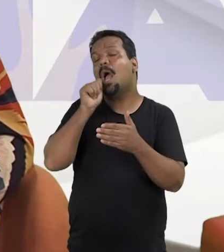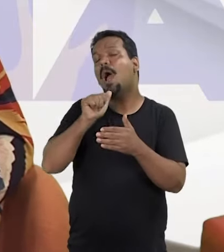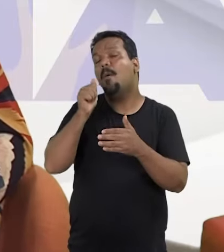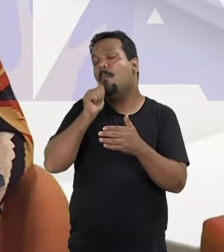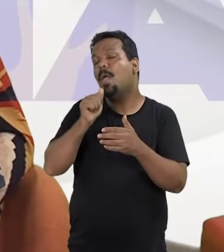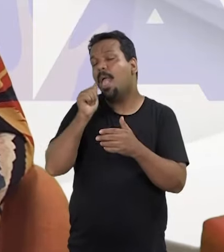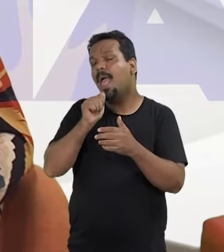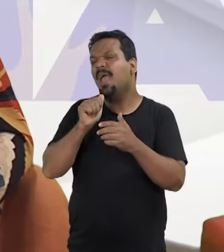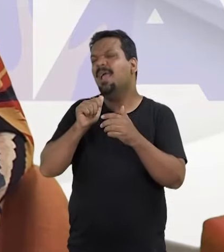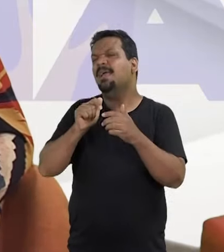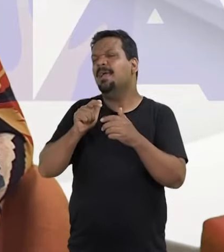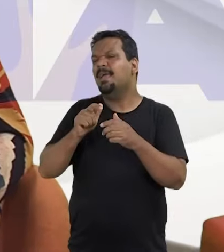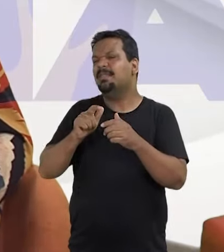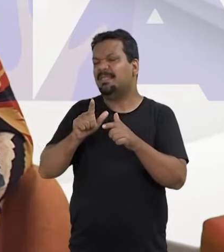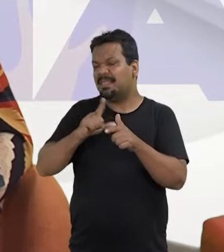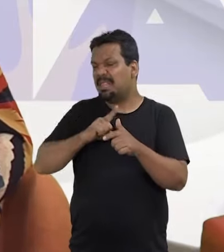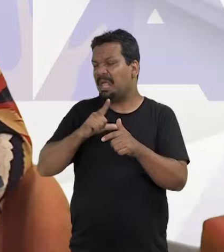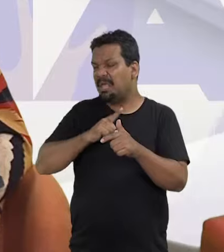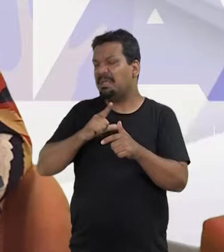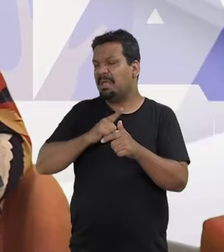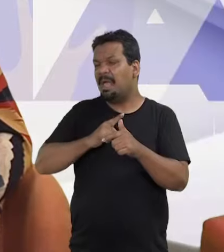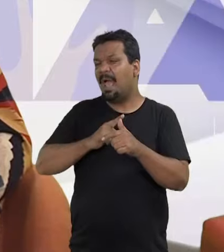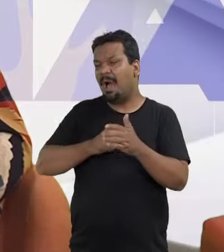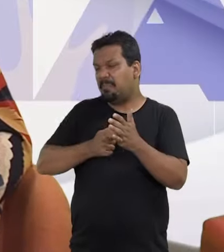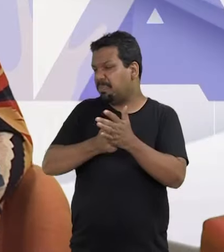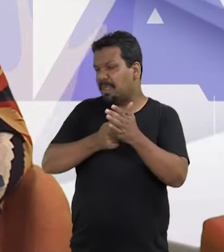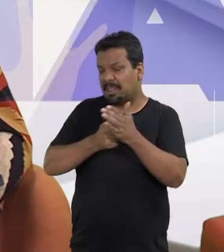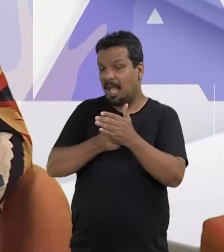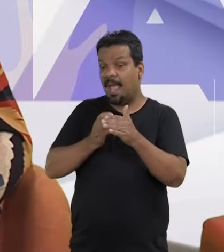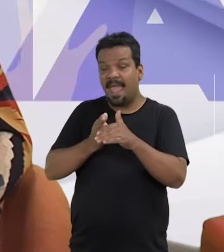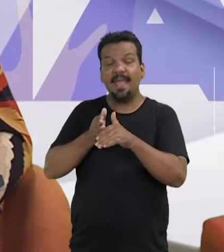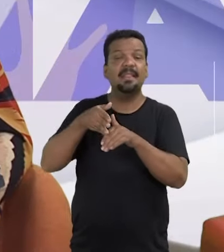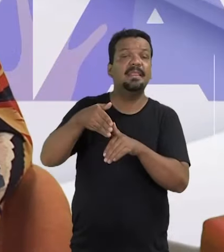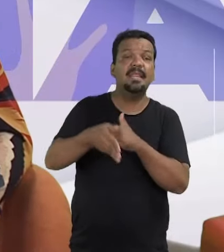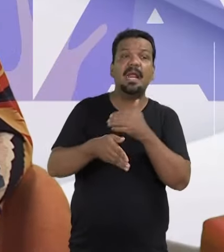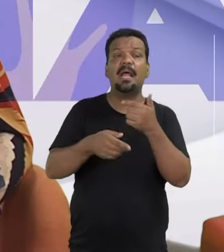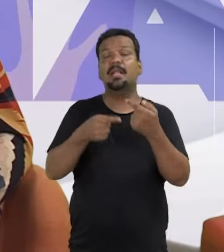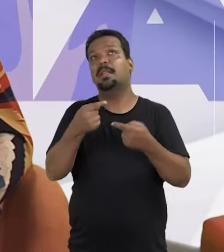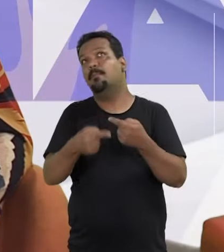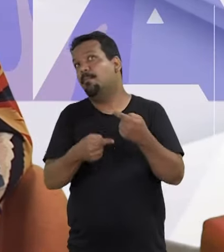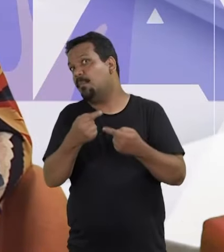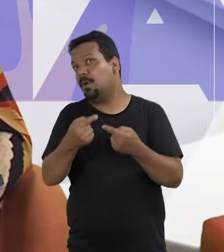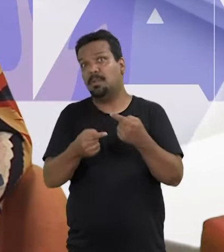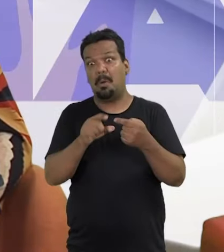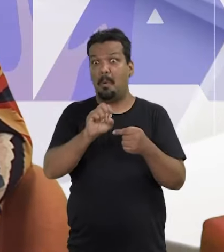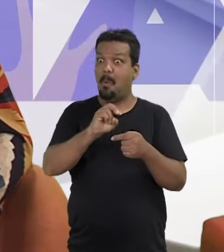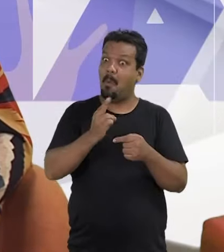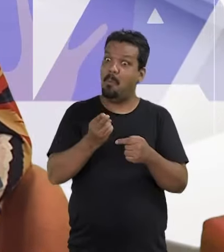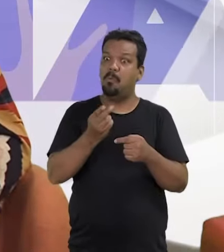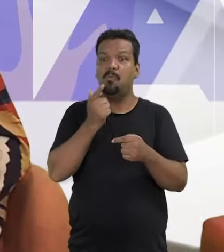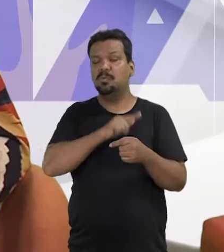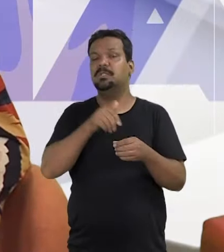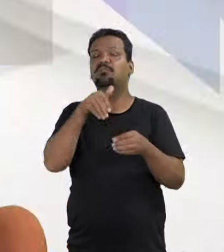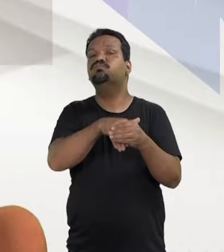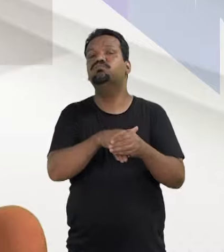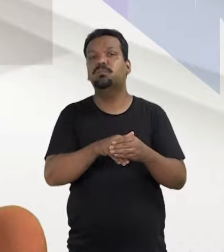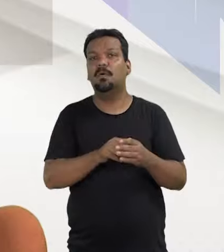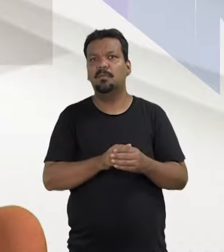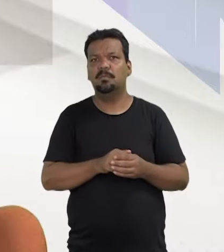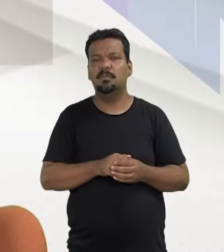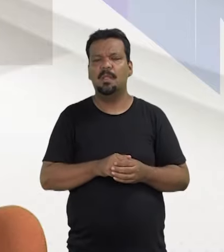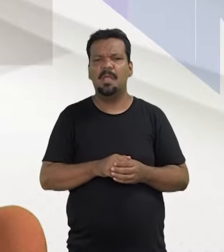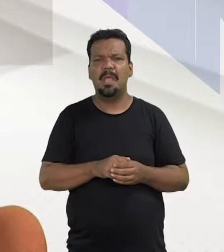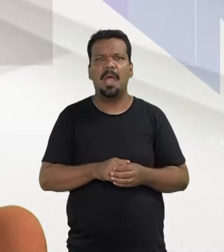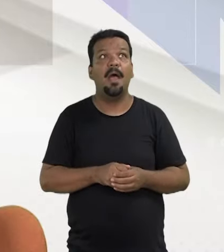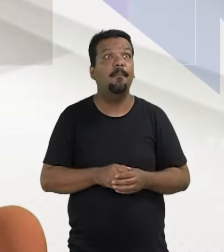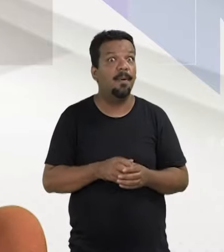obstáculos que as mulheres em particular enfrentam ao tentar entrar na política, a se candidatar? Eu